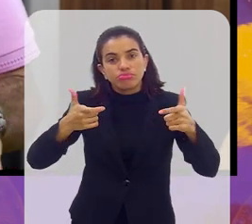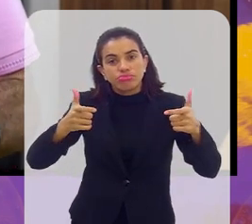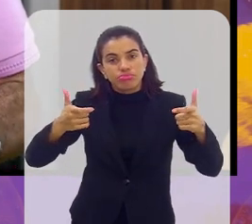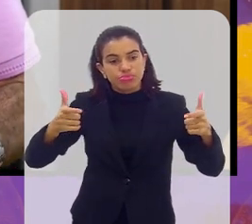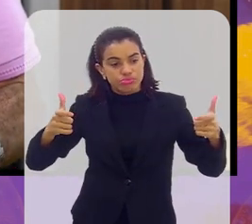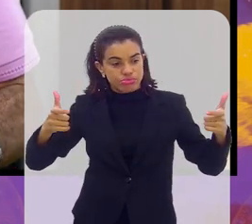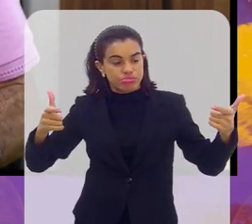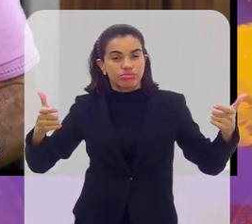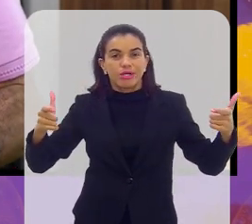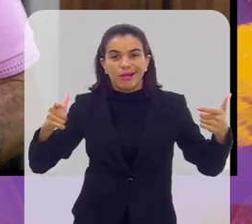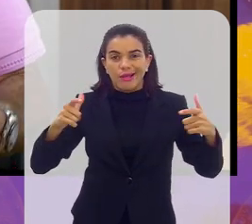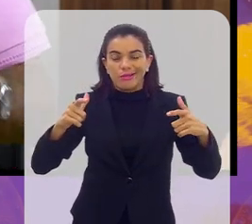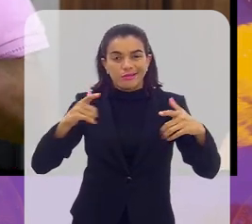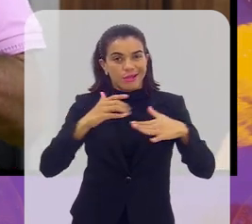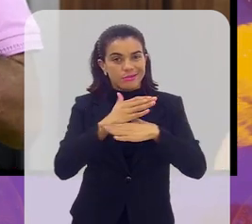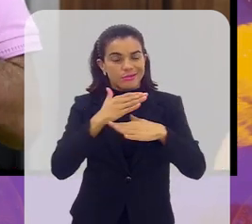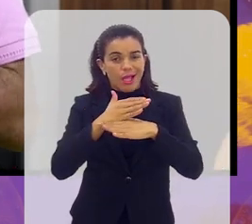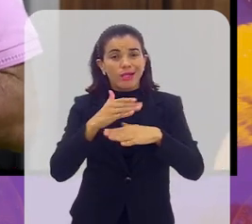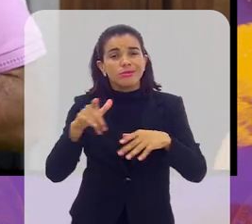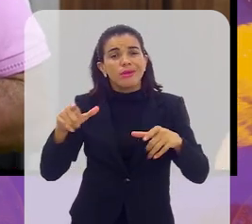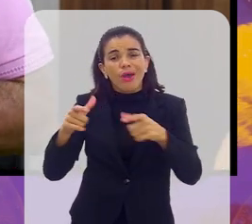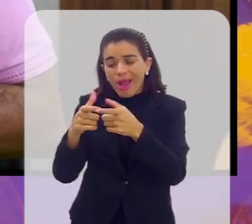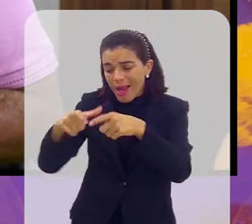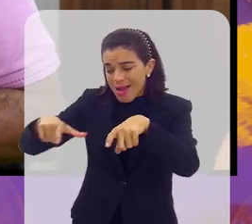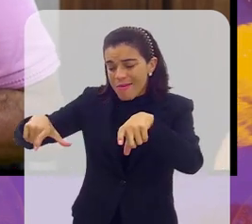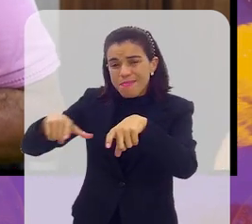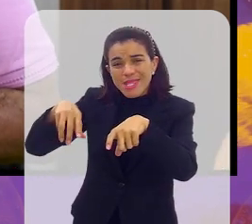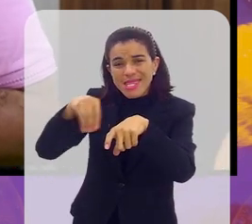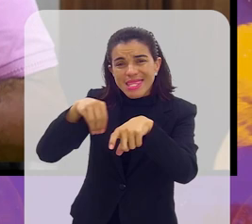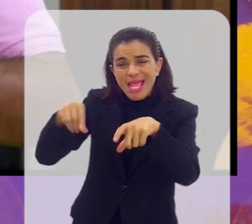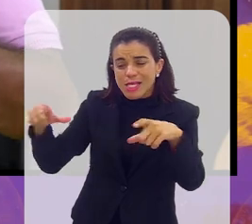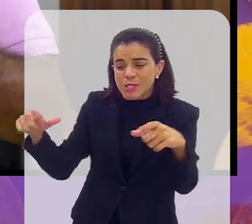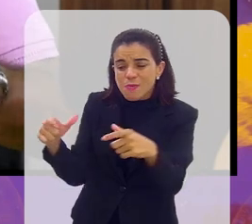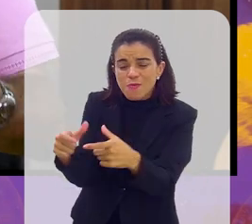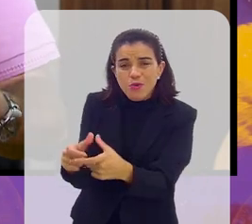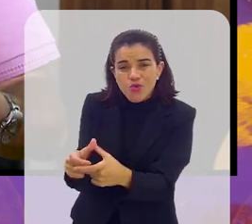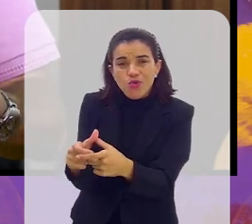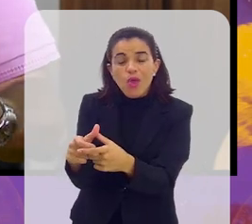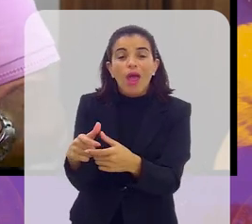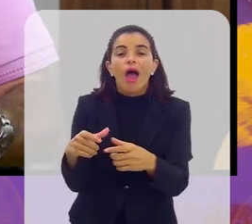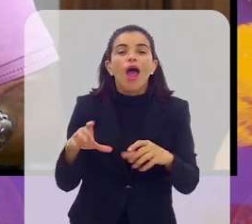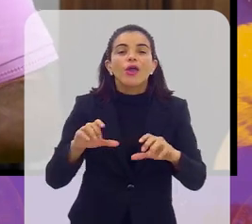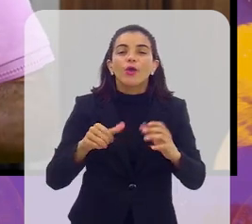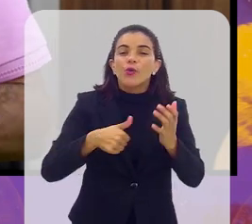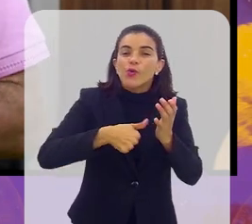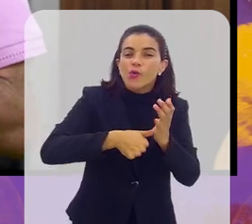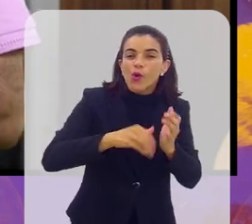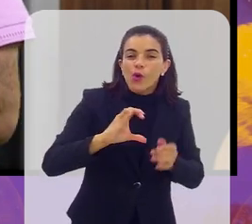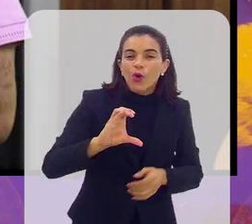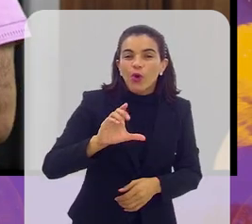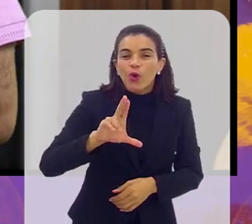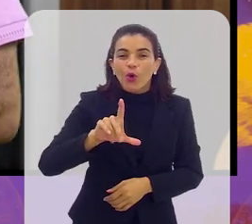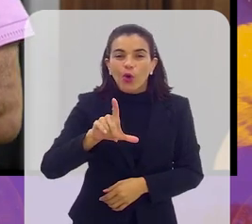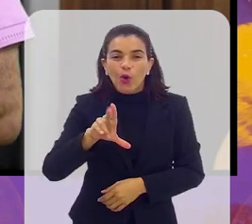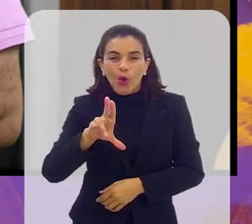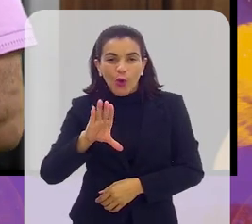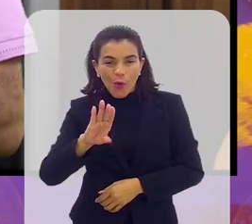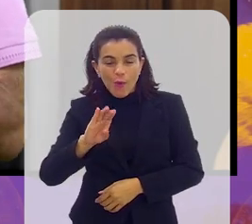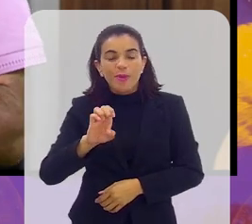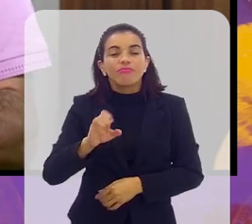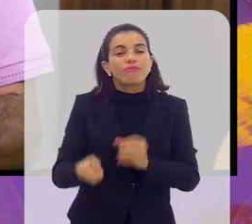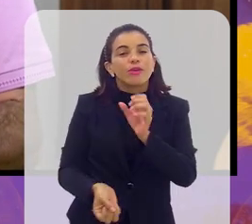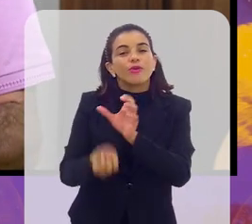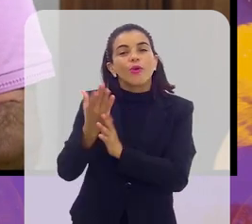crescimento da nossa cidade, esses campinhos diminuíram bastante, aí os clubes começaram a fazer o quê? As chamadas escolinhas,